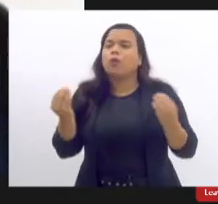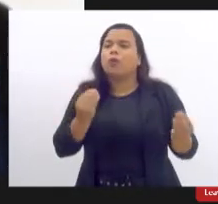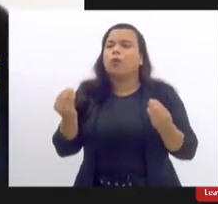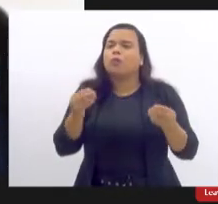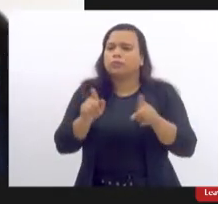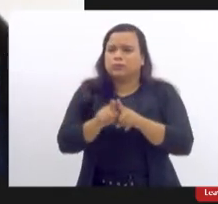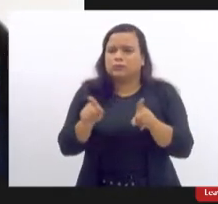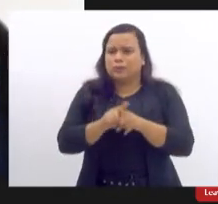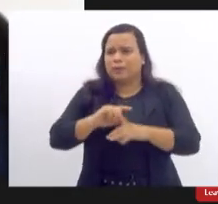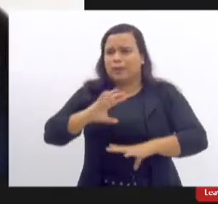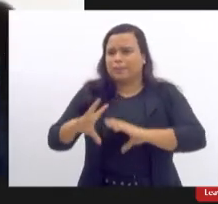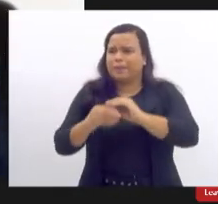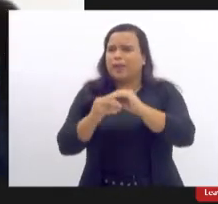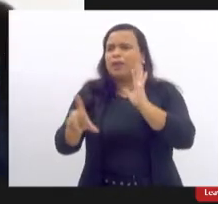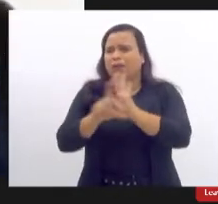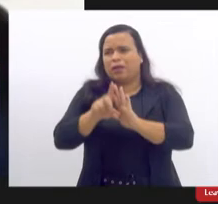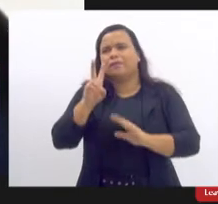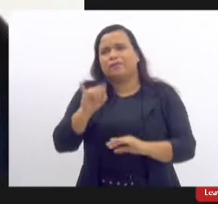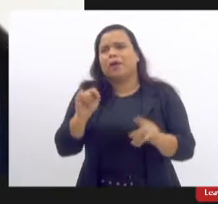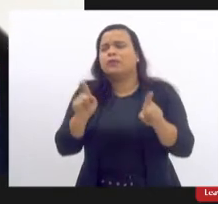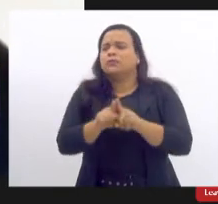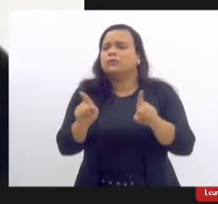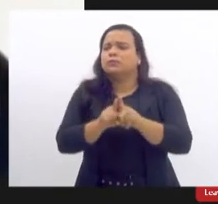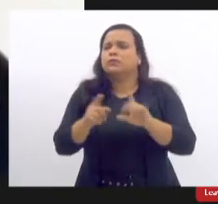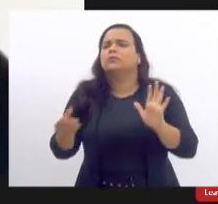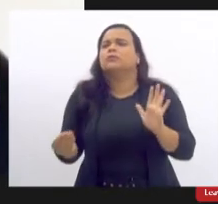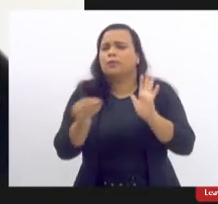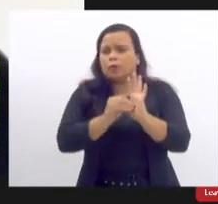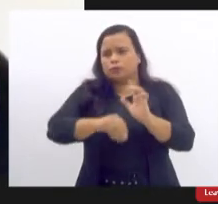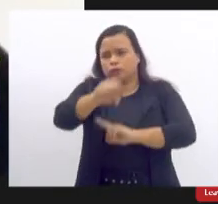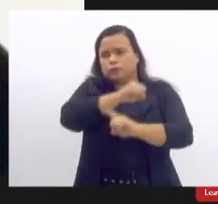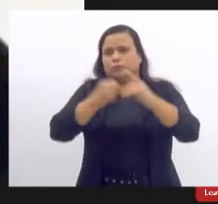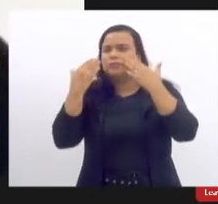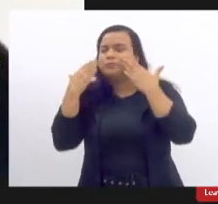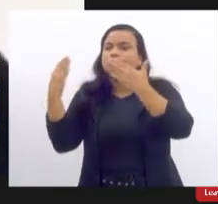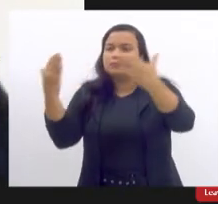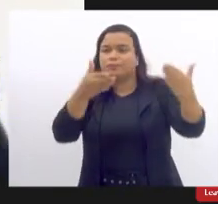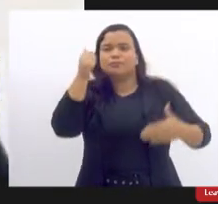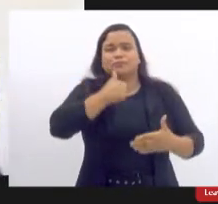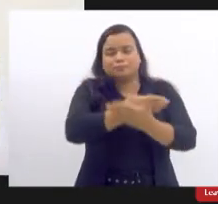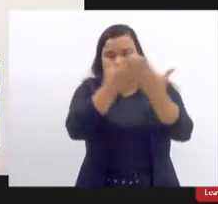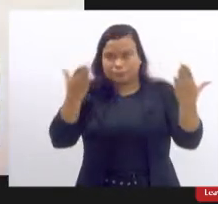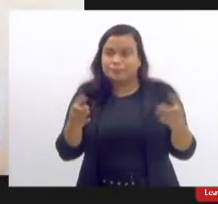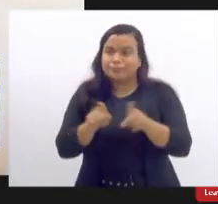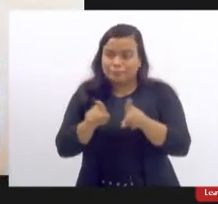implementar essa lei e colocar isso para a sociedade e para as mulheres